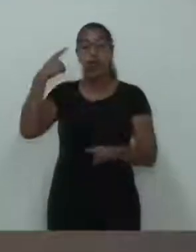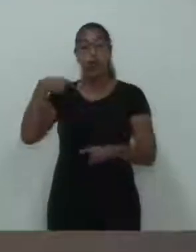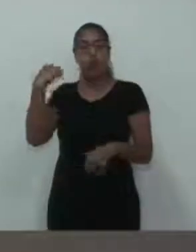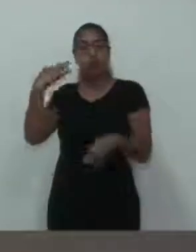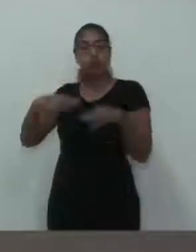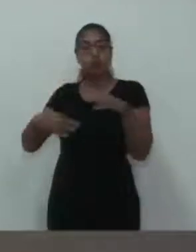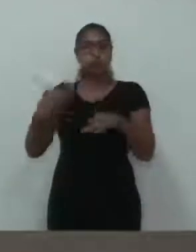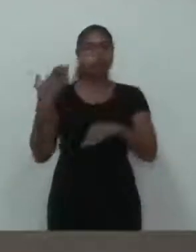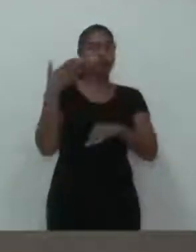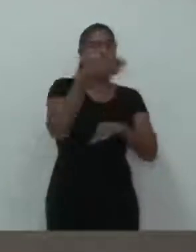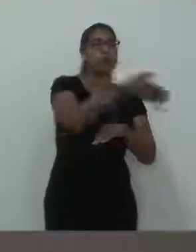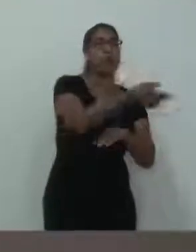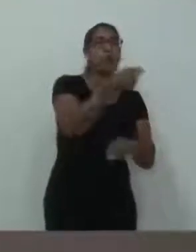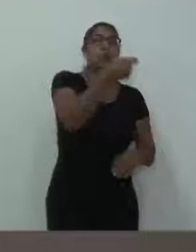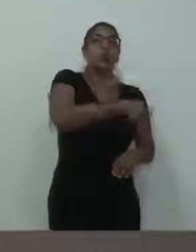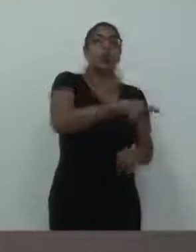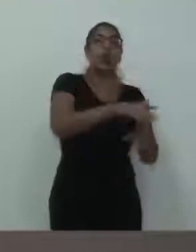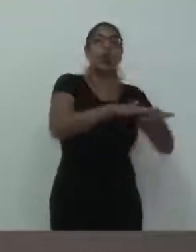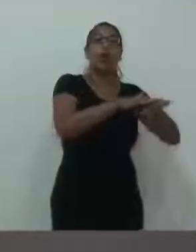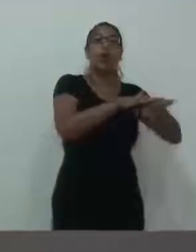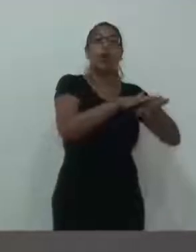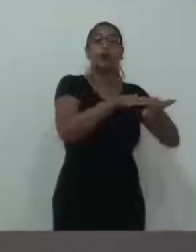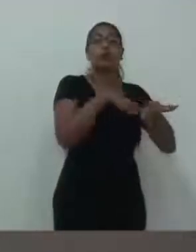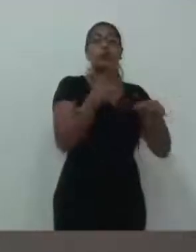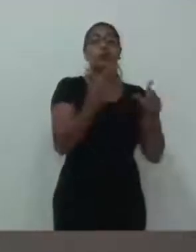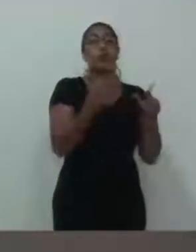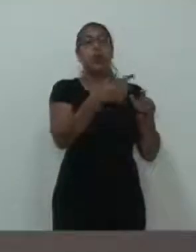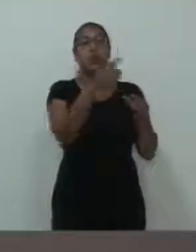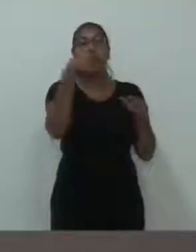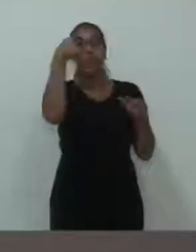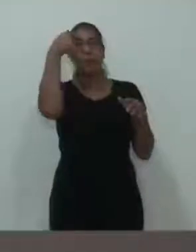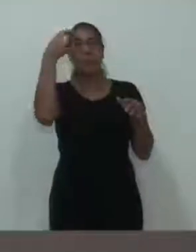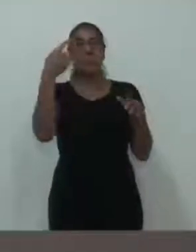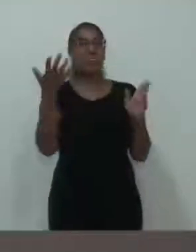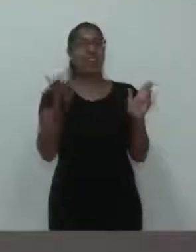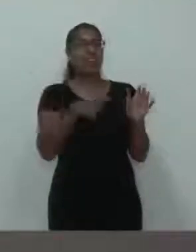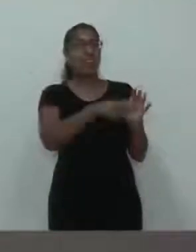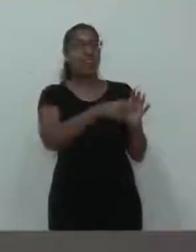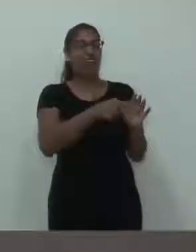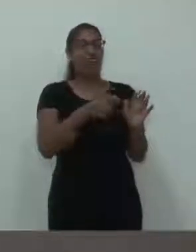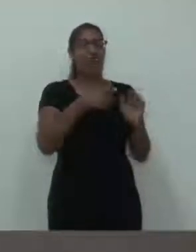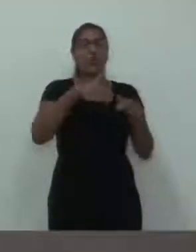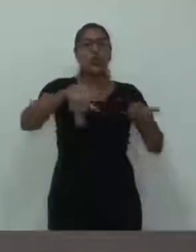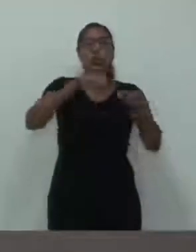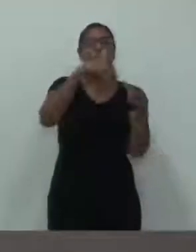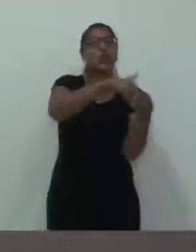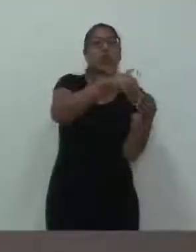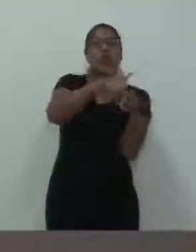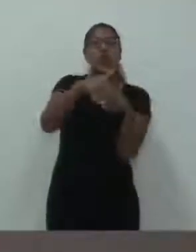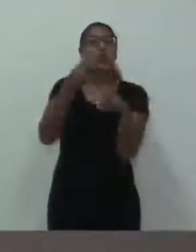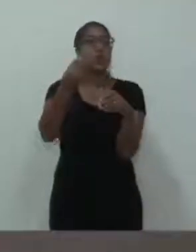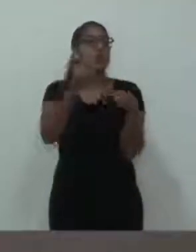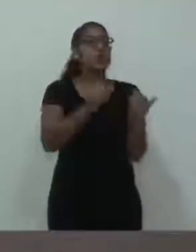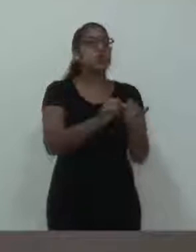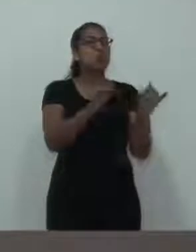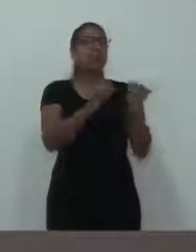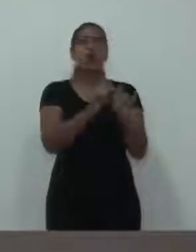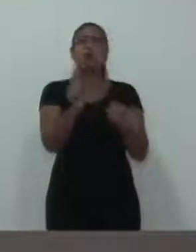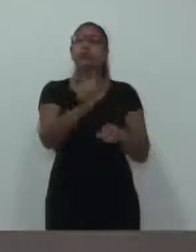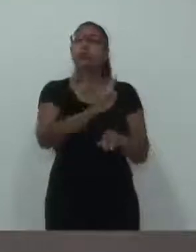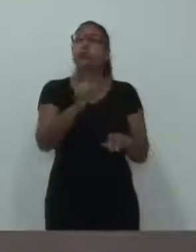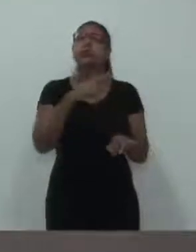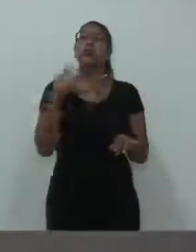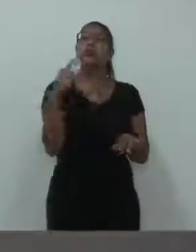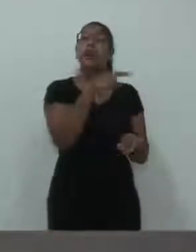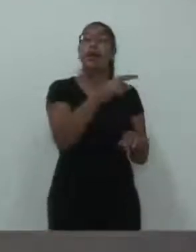Então, se alguém, de repente, quiser fazer uma graça sobre o que nós votamos, nós estamos amparados juridicamente e